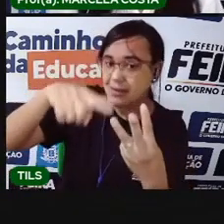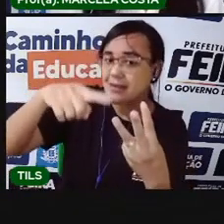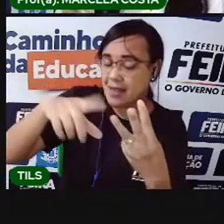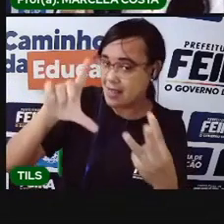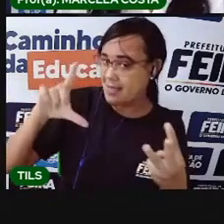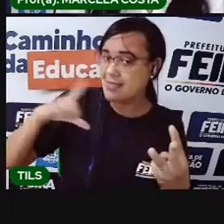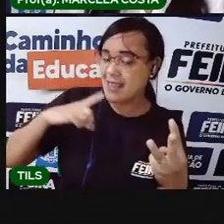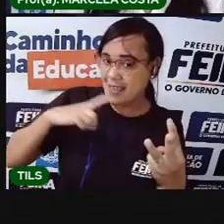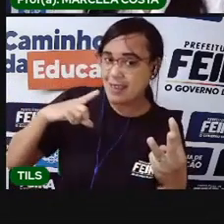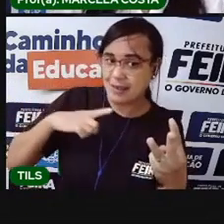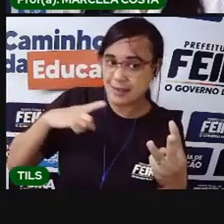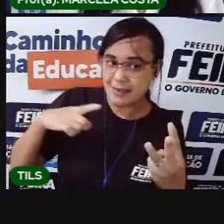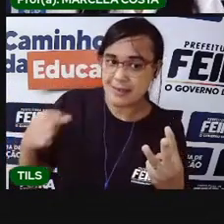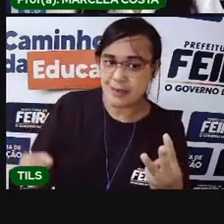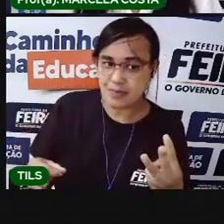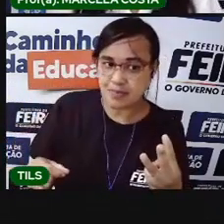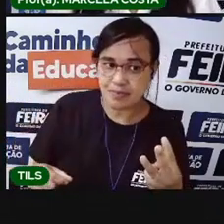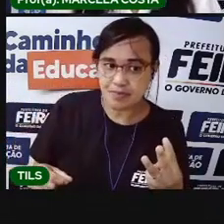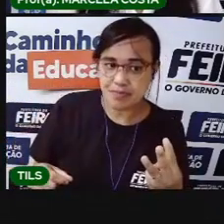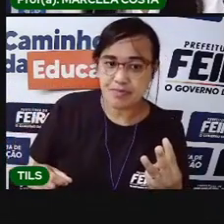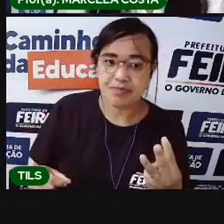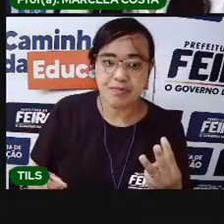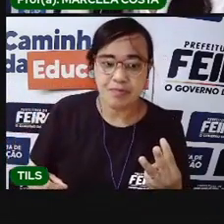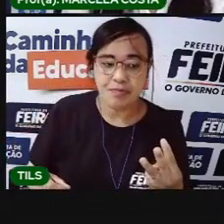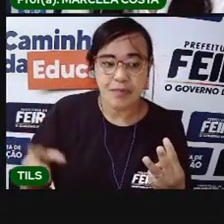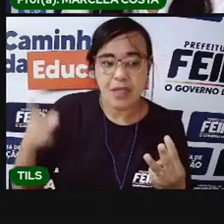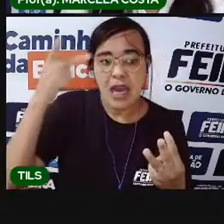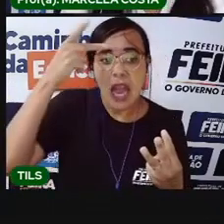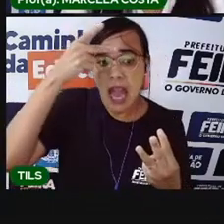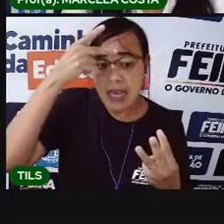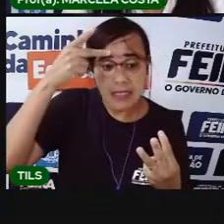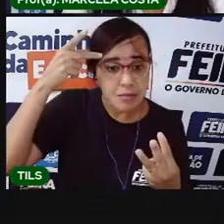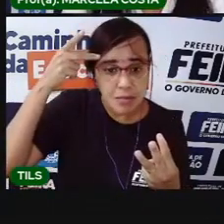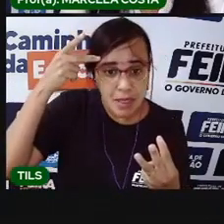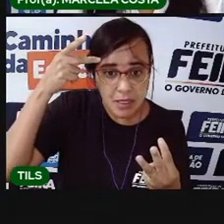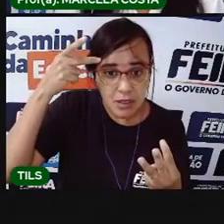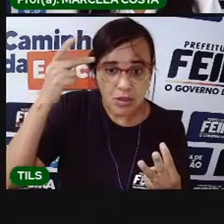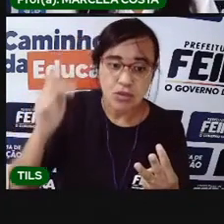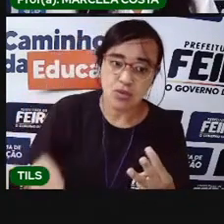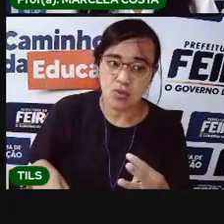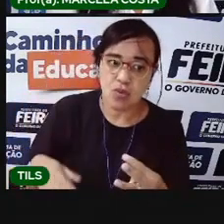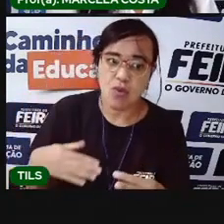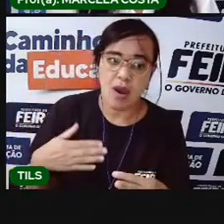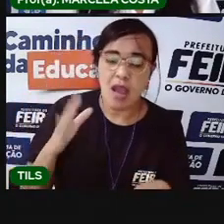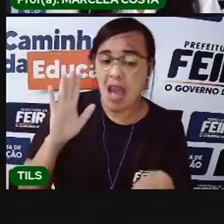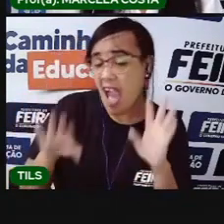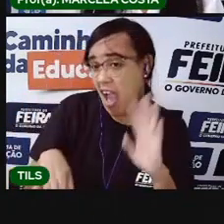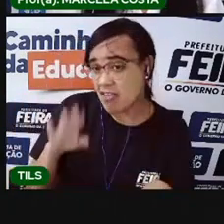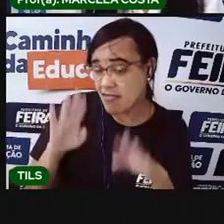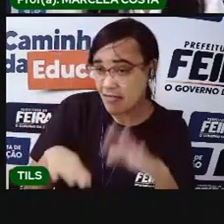Vocês sabem que além do sobrenome, as pessoas também são conhecidas pelos seus nomes, pelos apelidos,